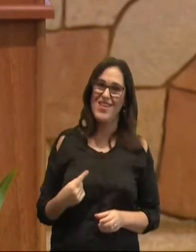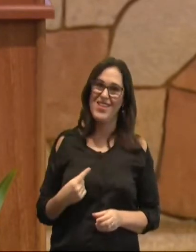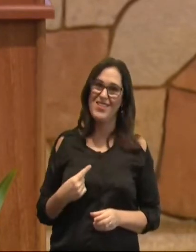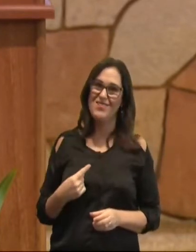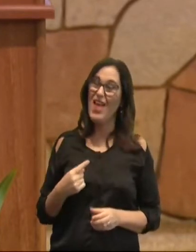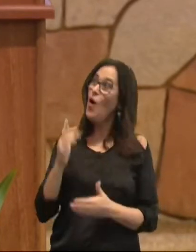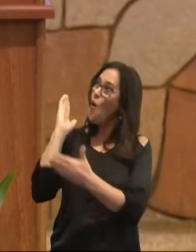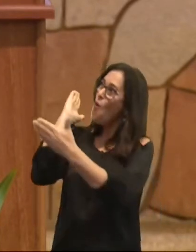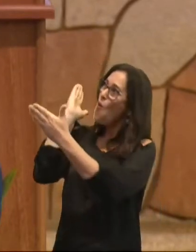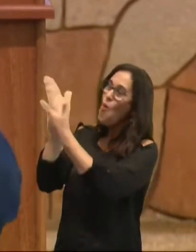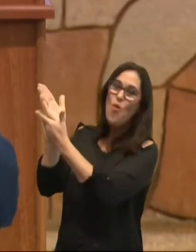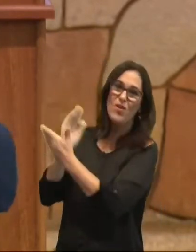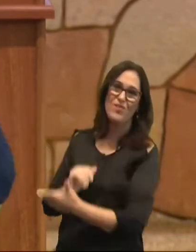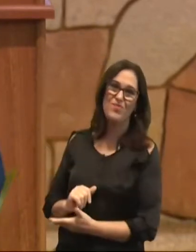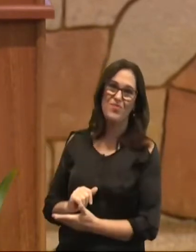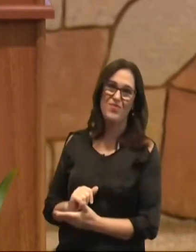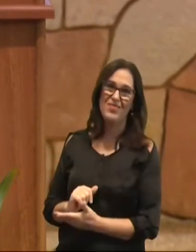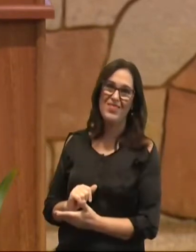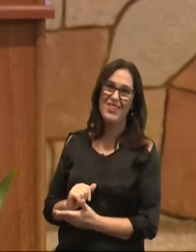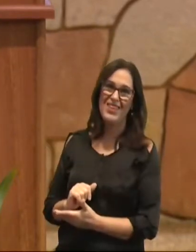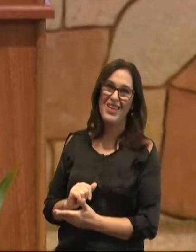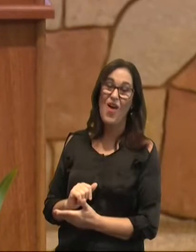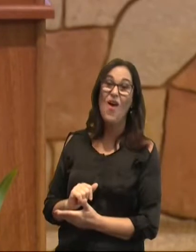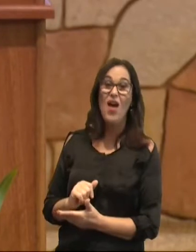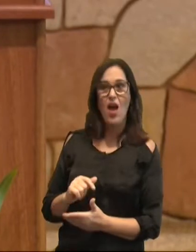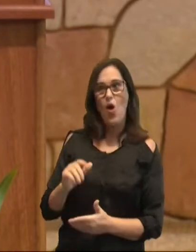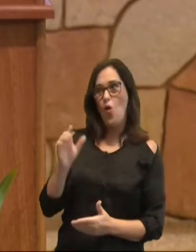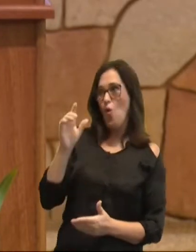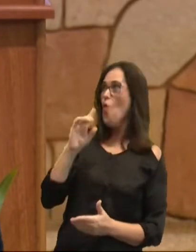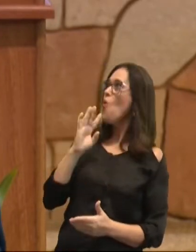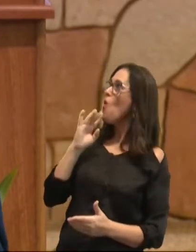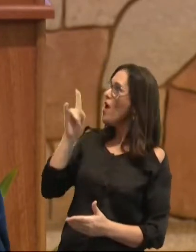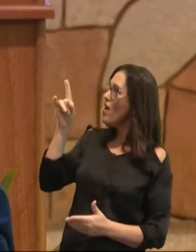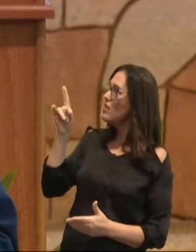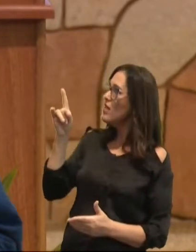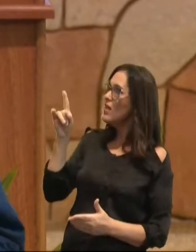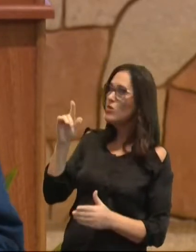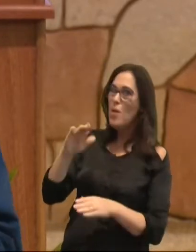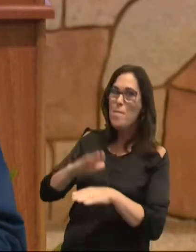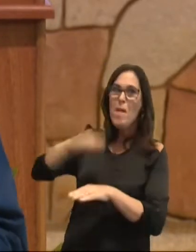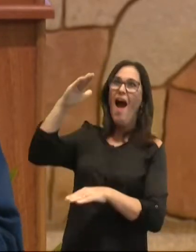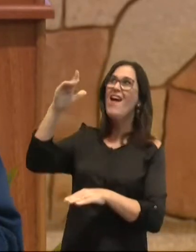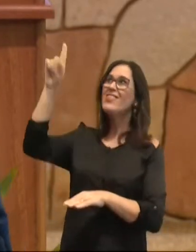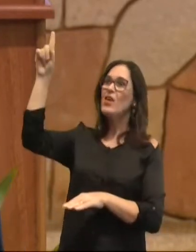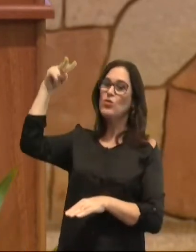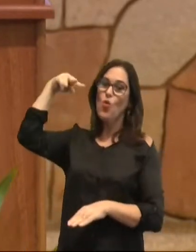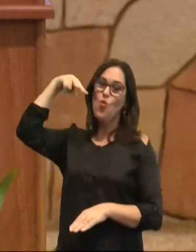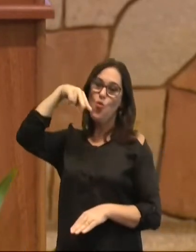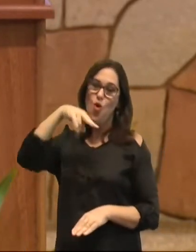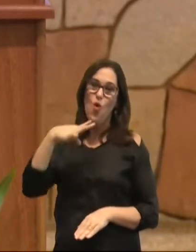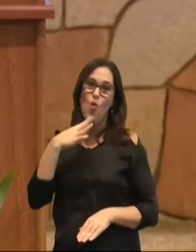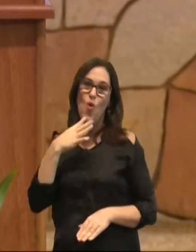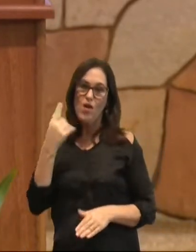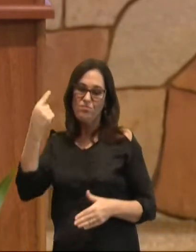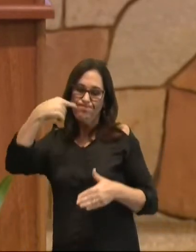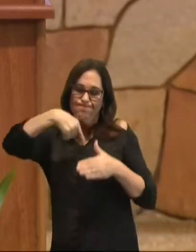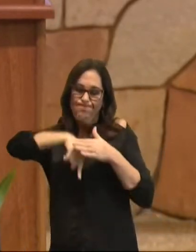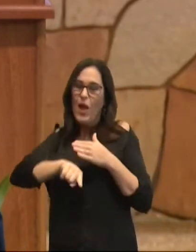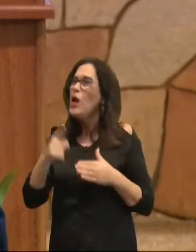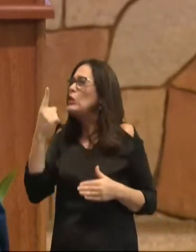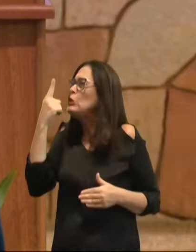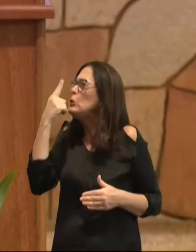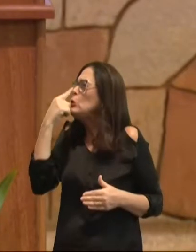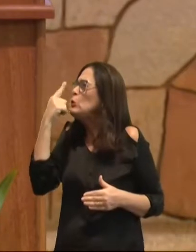do que conhecerem a Deus, eles são conhecidos pelo Senhor. E conhecer aqui quer dizer conhecer intimamente.